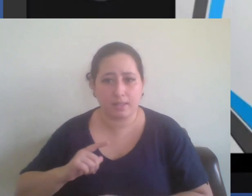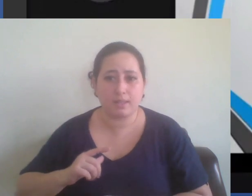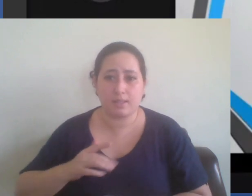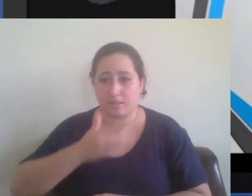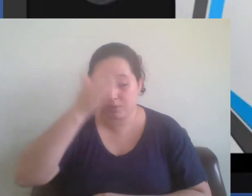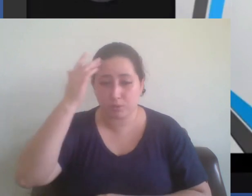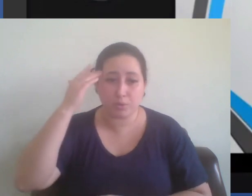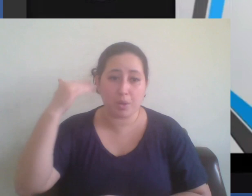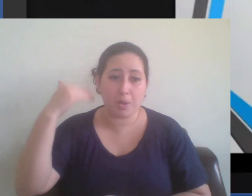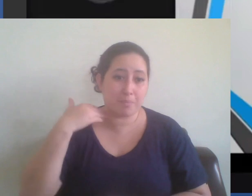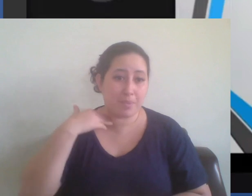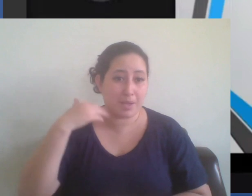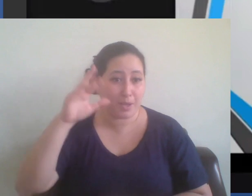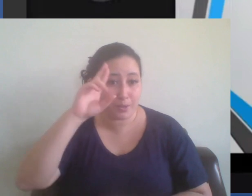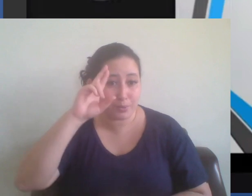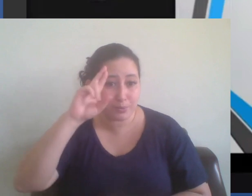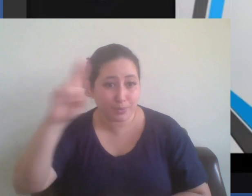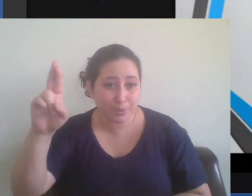havia